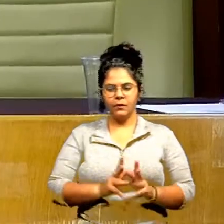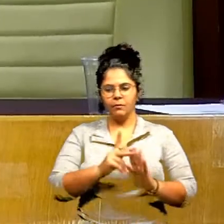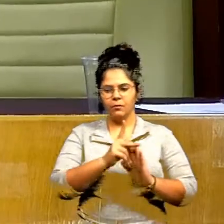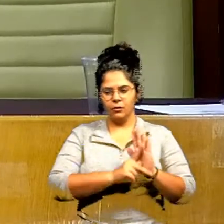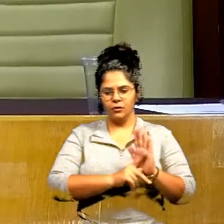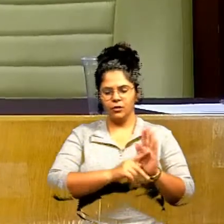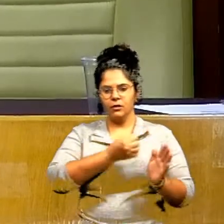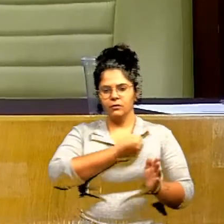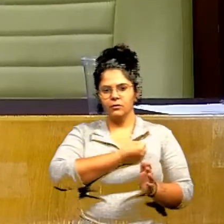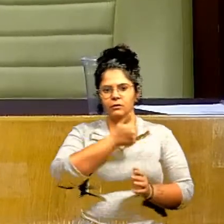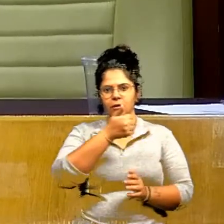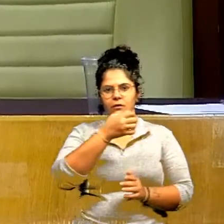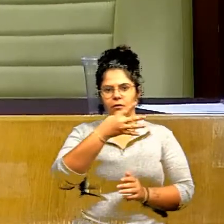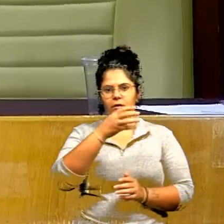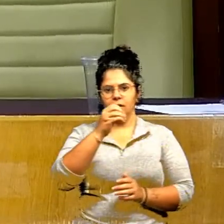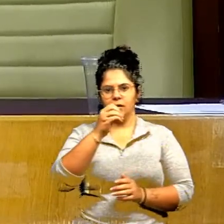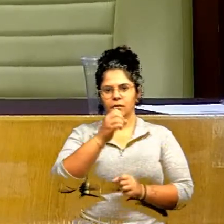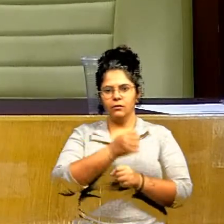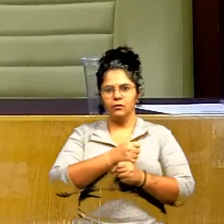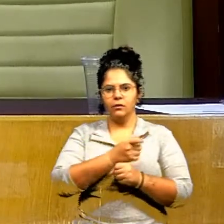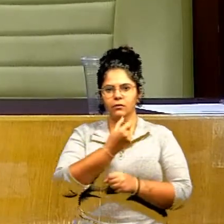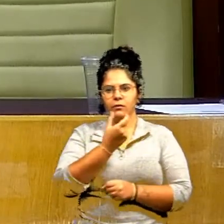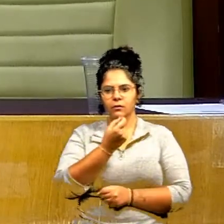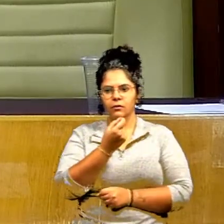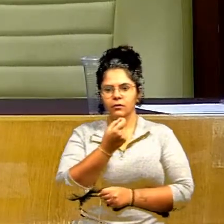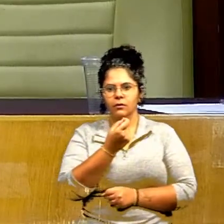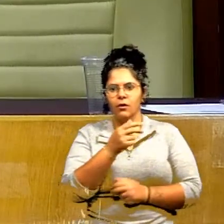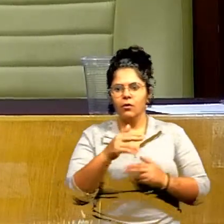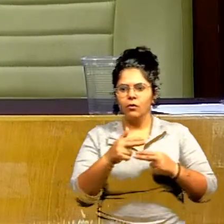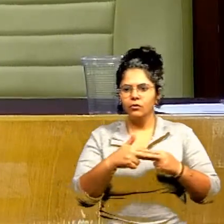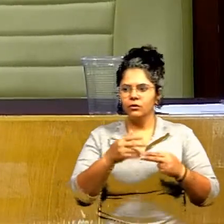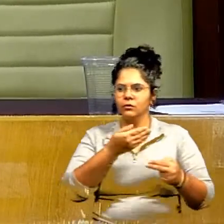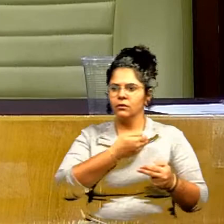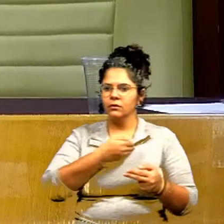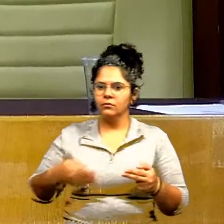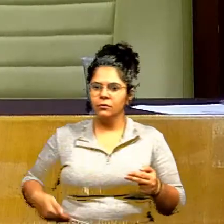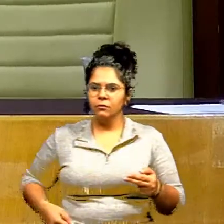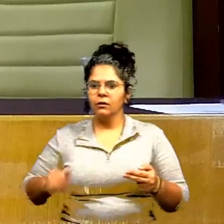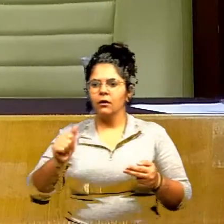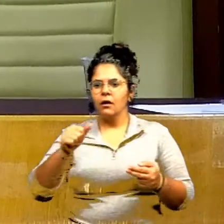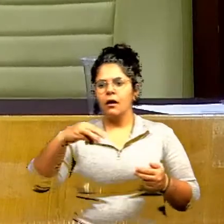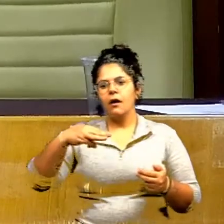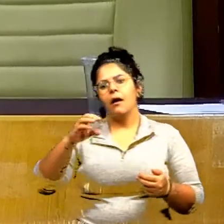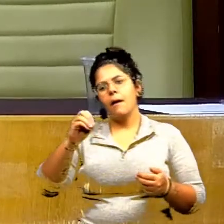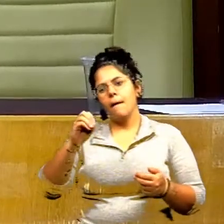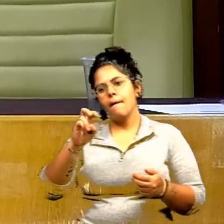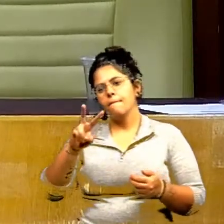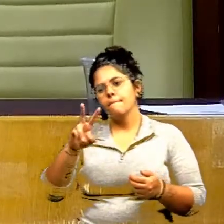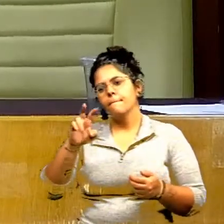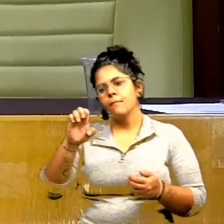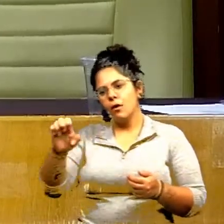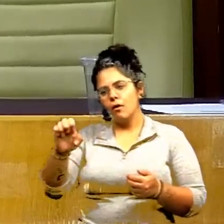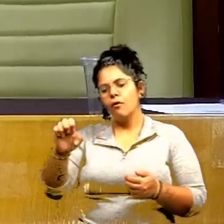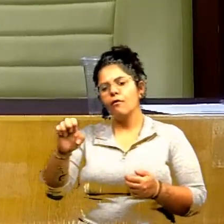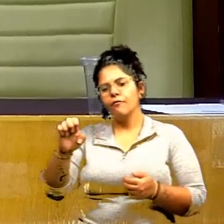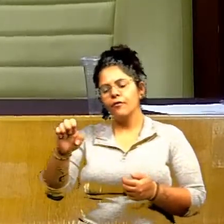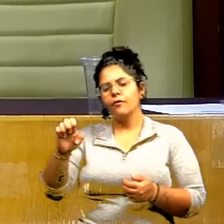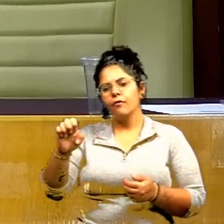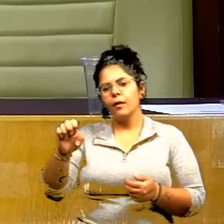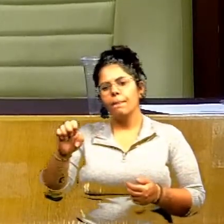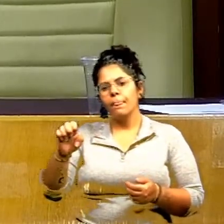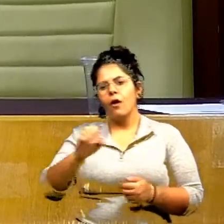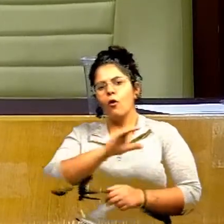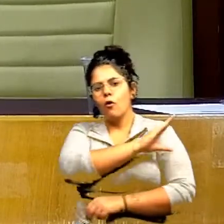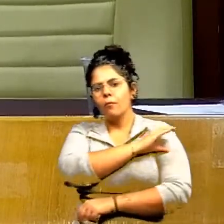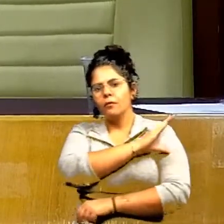Projeto 140 de 2020, declara de utilidade pública a AMOV, Gustavo Cruvinel, vereador,